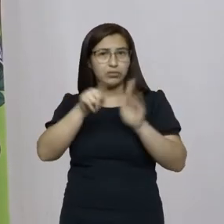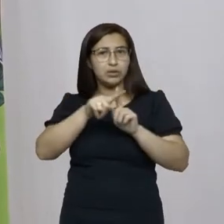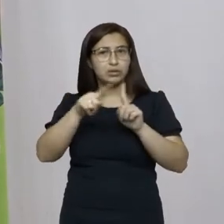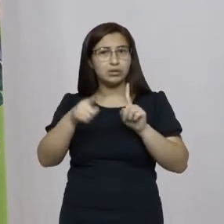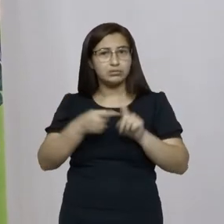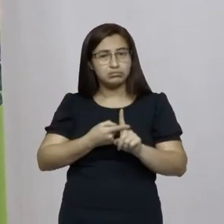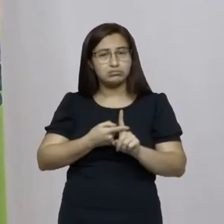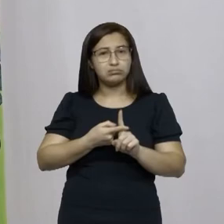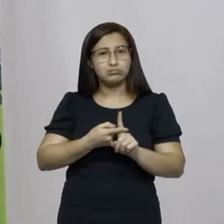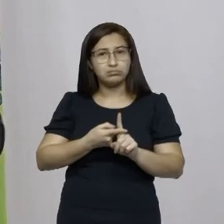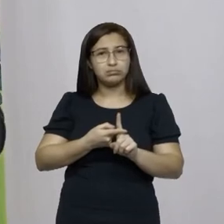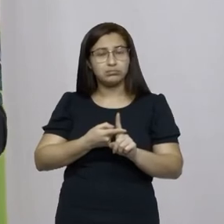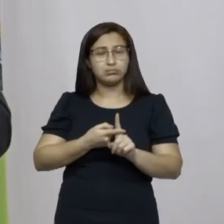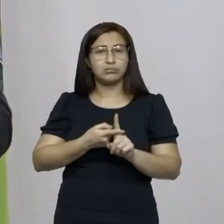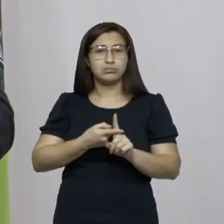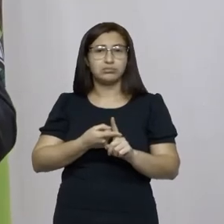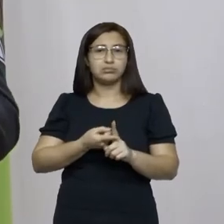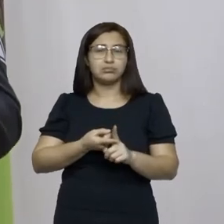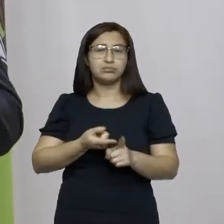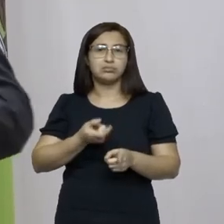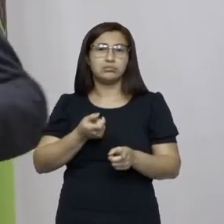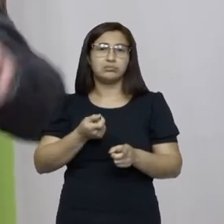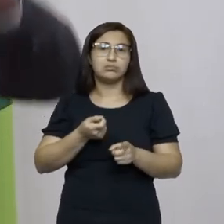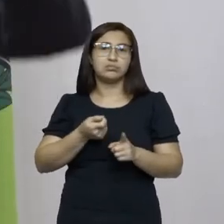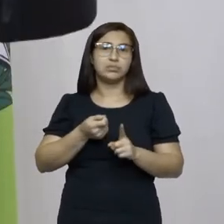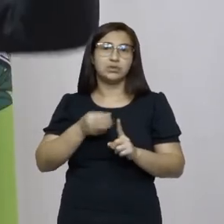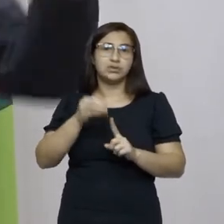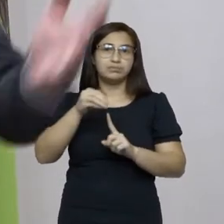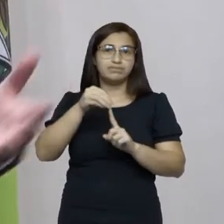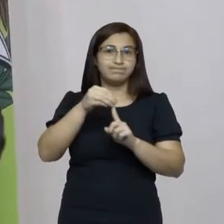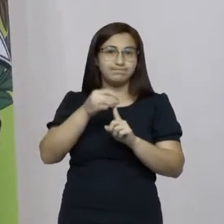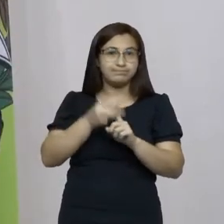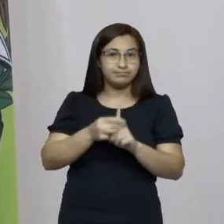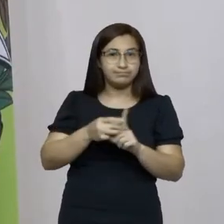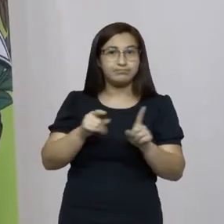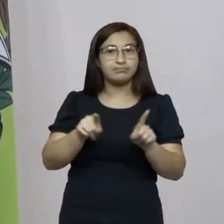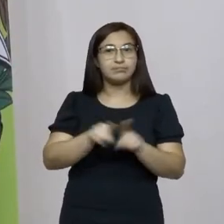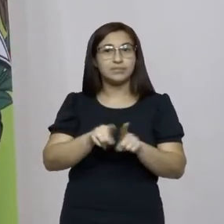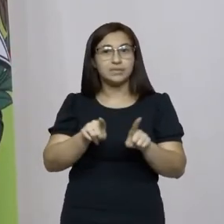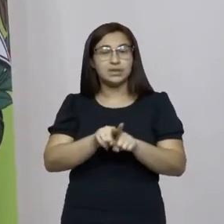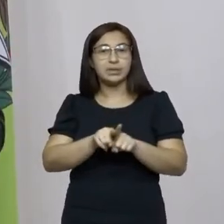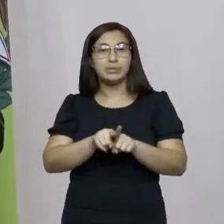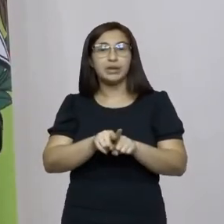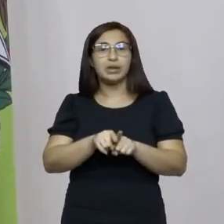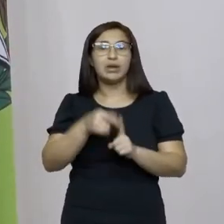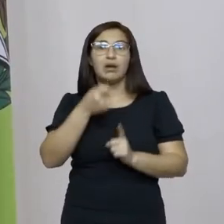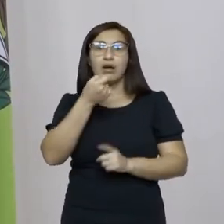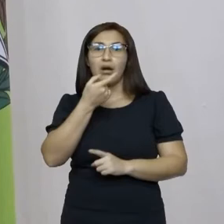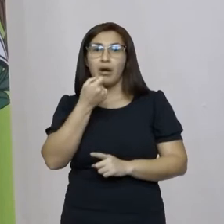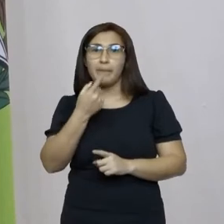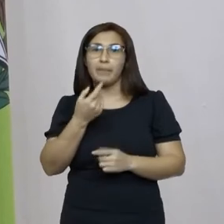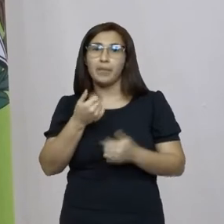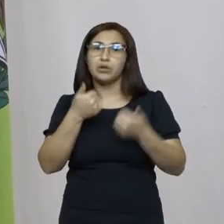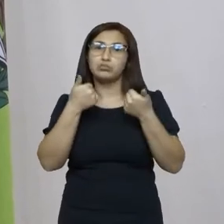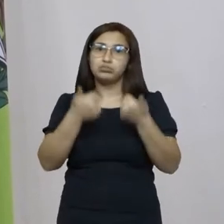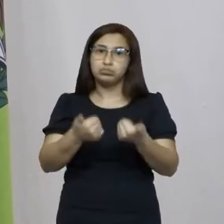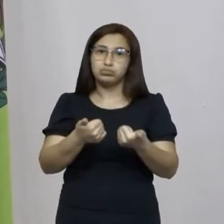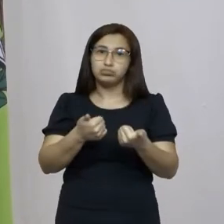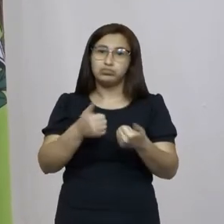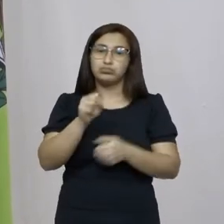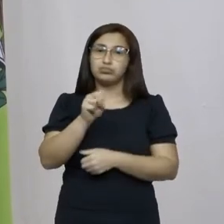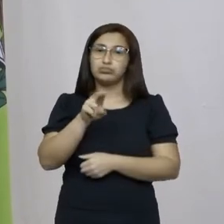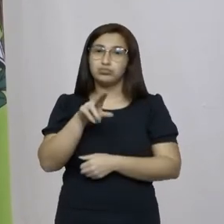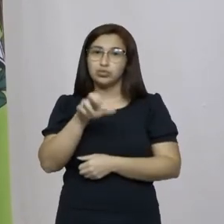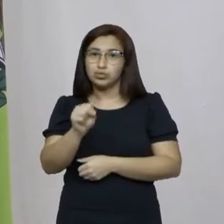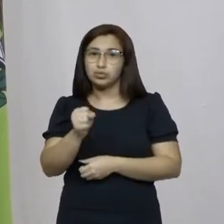anticonceptivos a camisinha todos os outros métodos que são feitos a serviço do SUS que estão